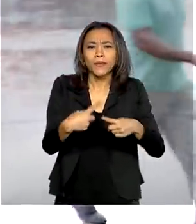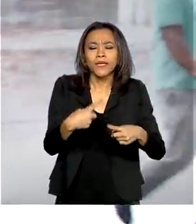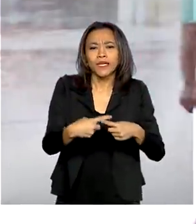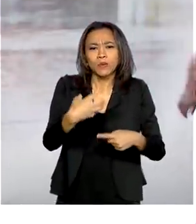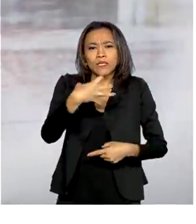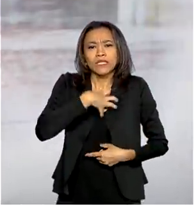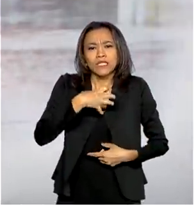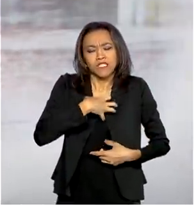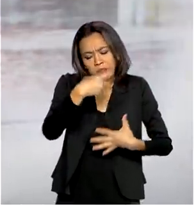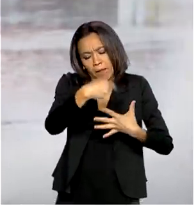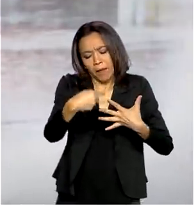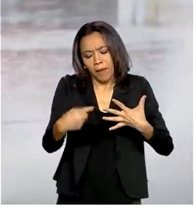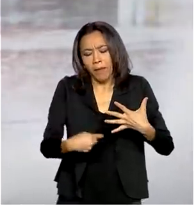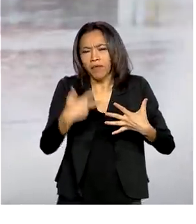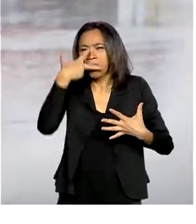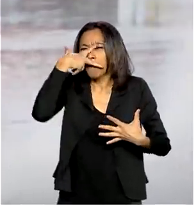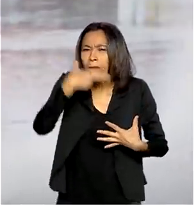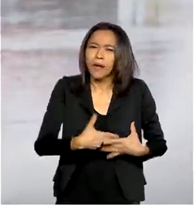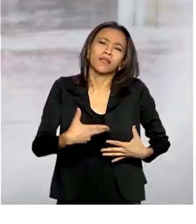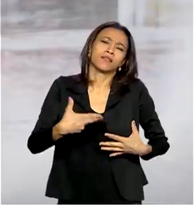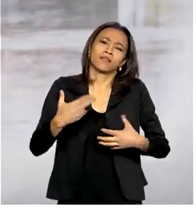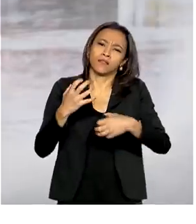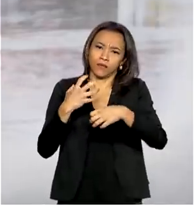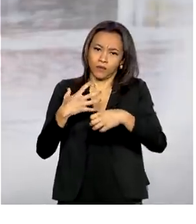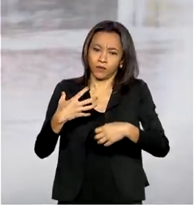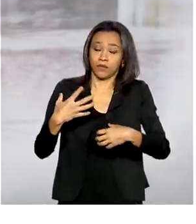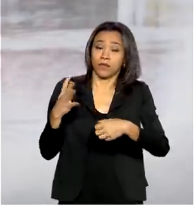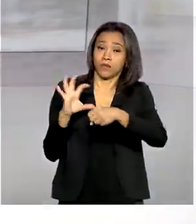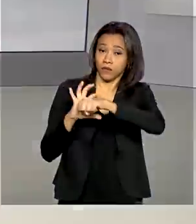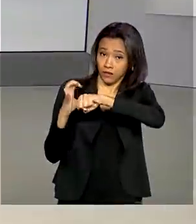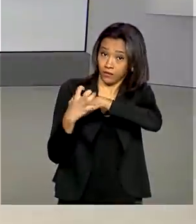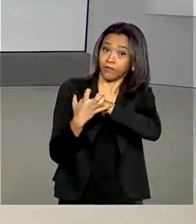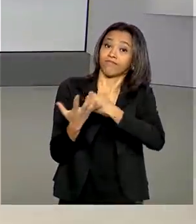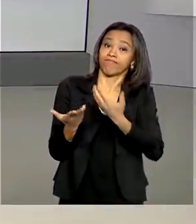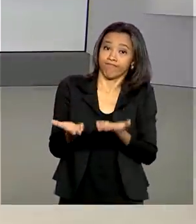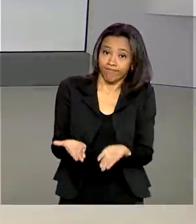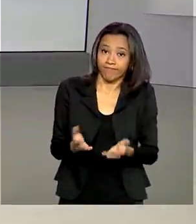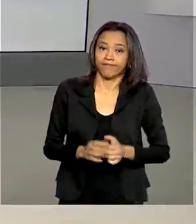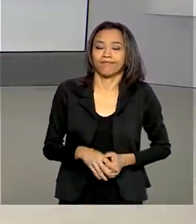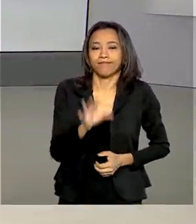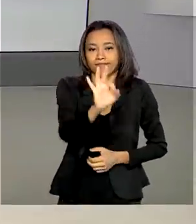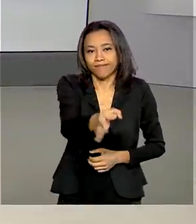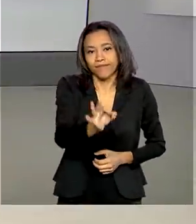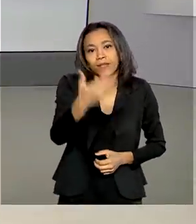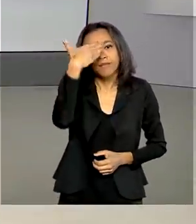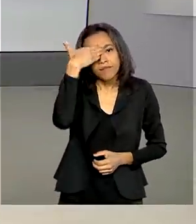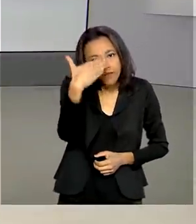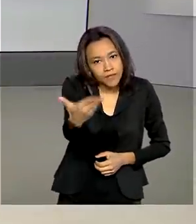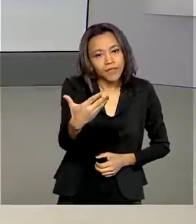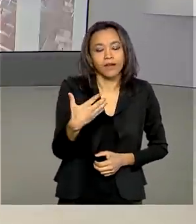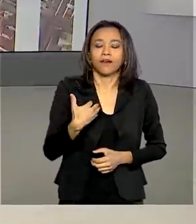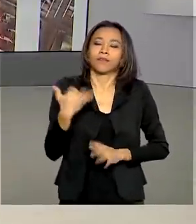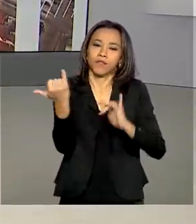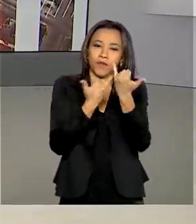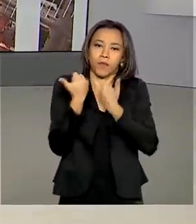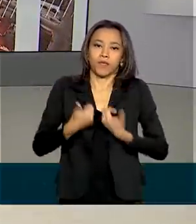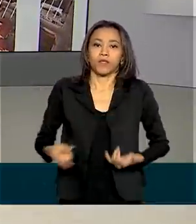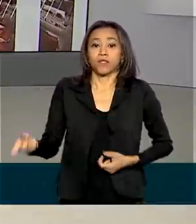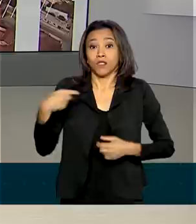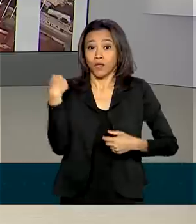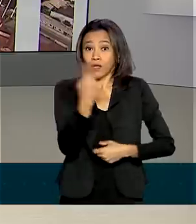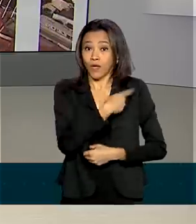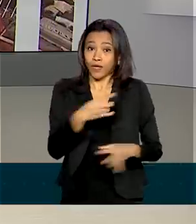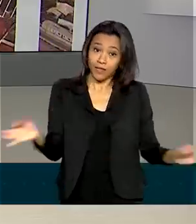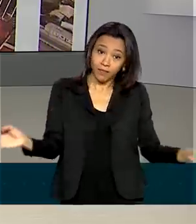gripe são muito parecidos com o da doença. Renata? Tá certo, Luciana. Obrigada pelas suas informações ao vivo. O Brasil em Dia